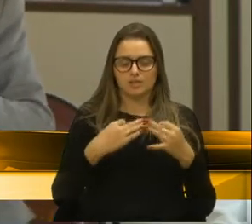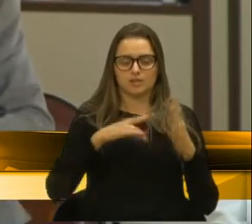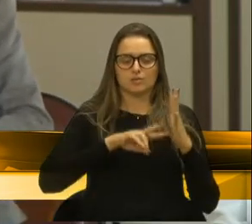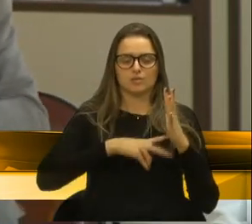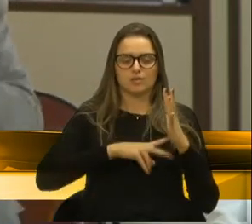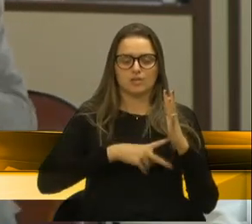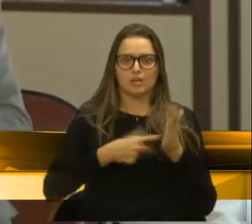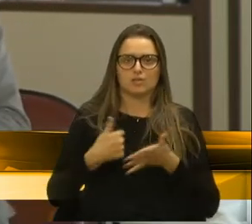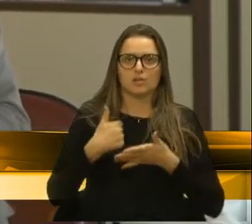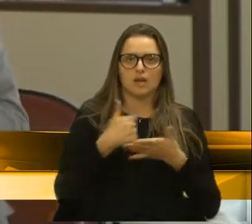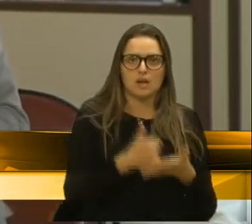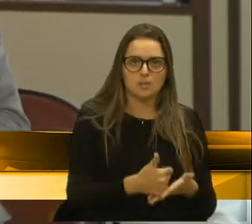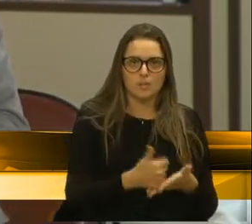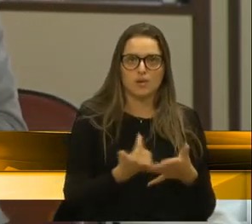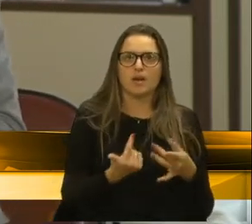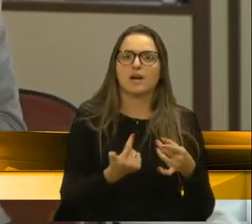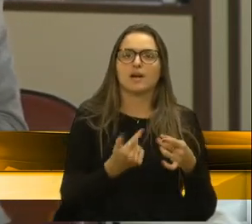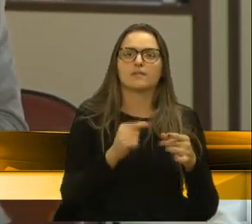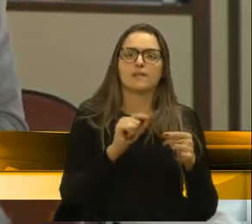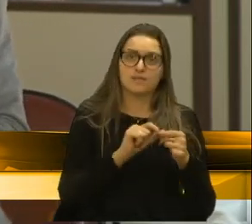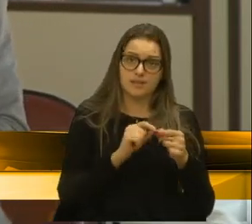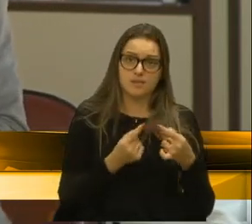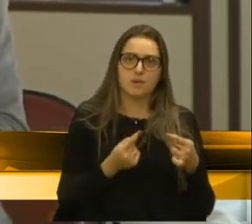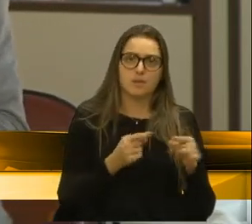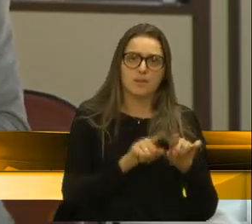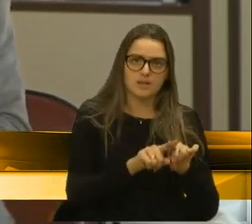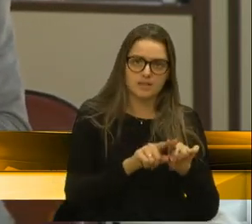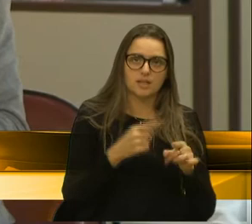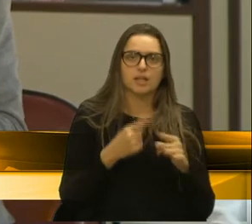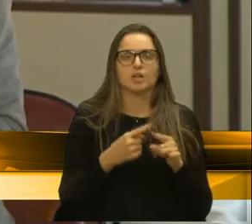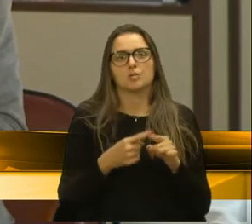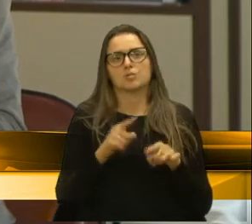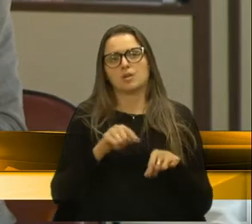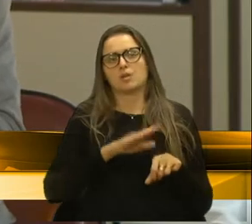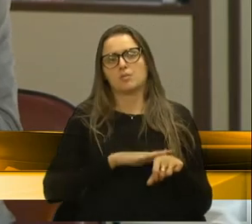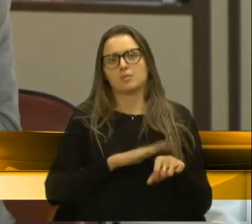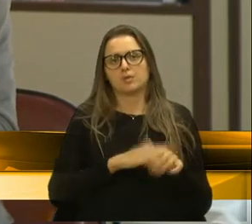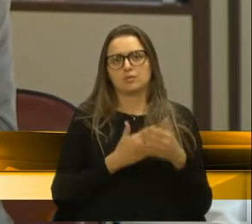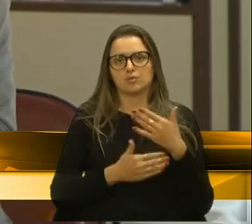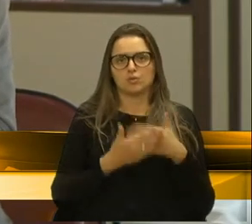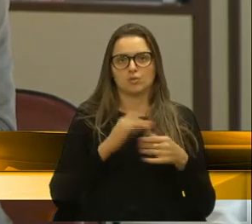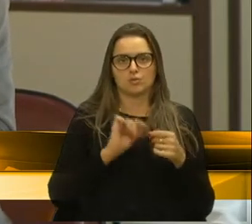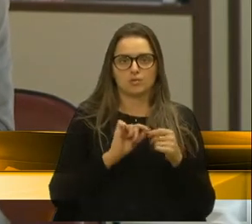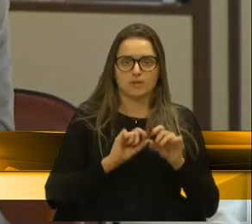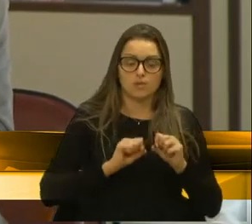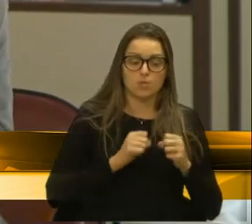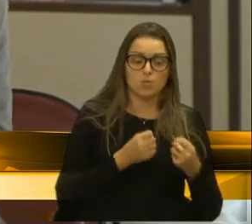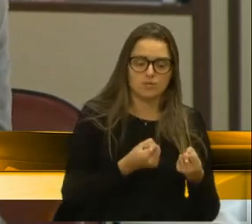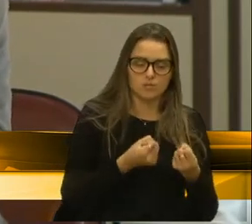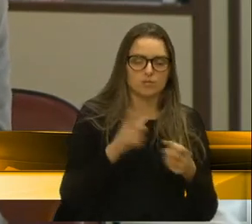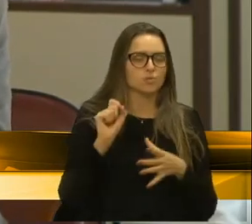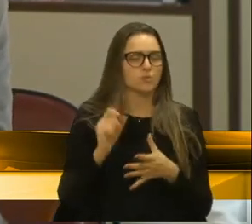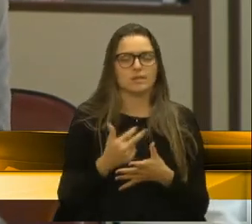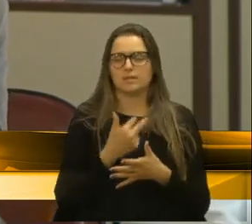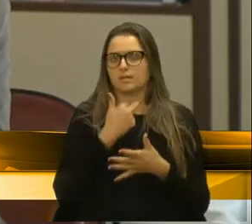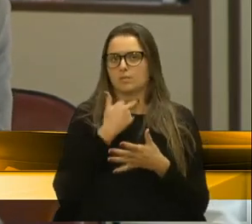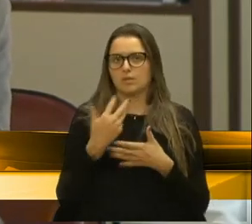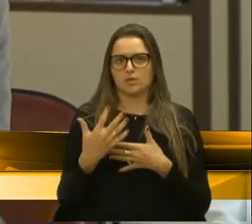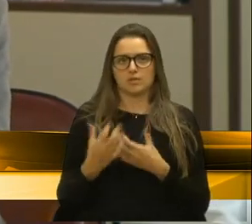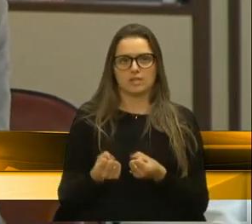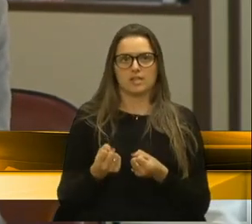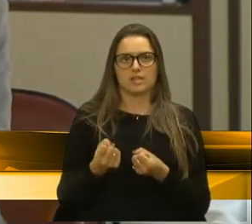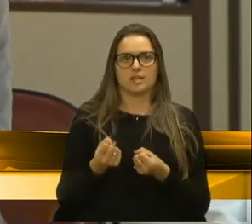favoráveis e parceiros, porque o momento é o momento de todo mundo fazer algum esforço. Agora, o que não se pode é